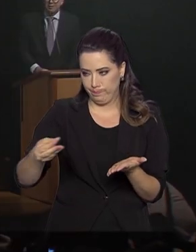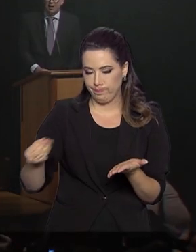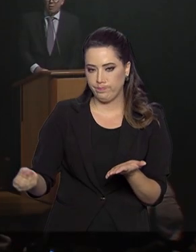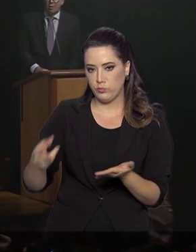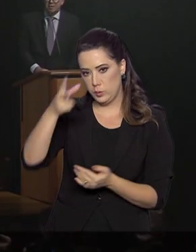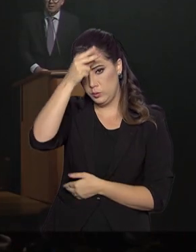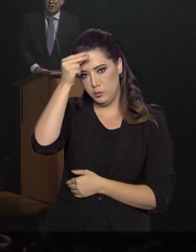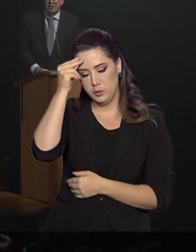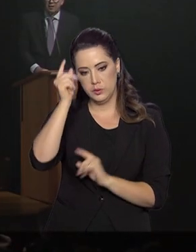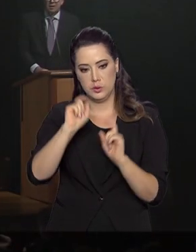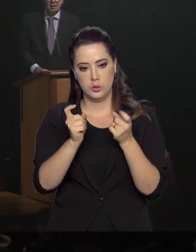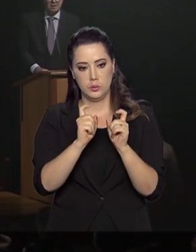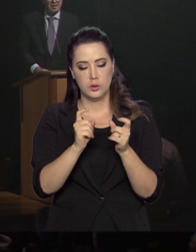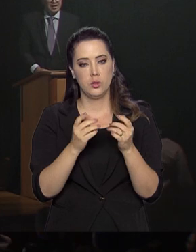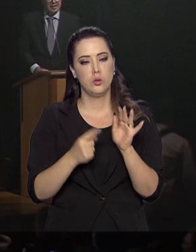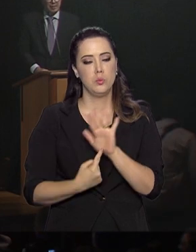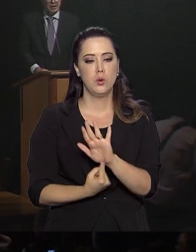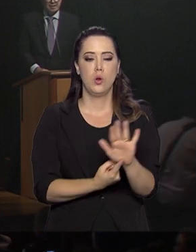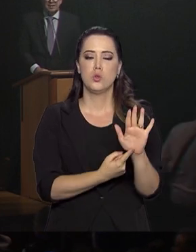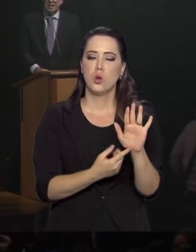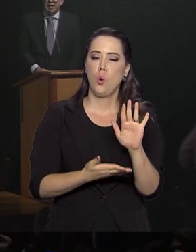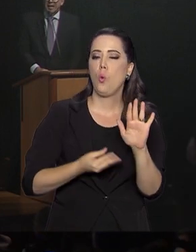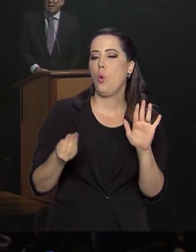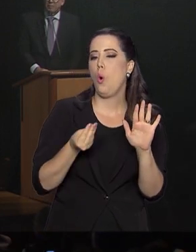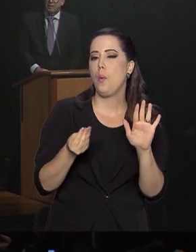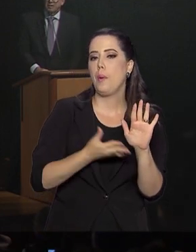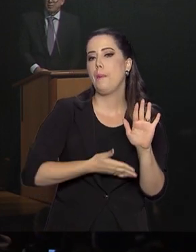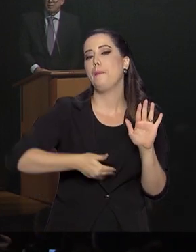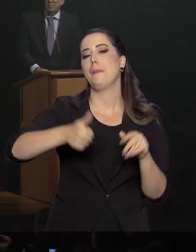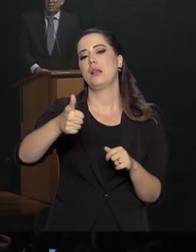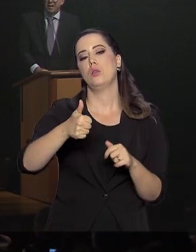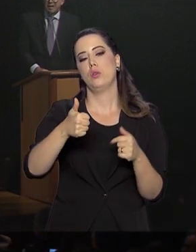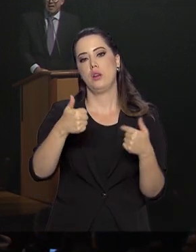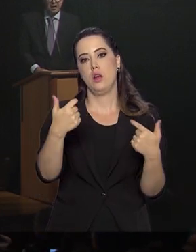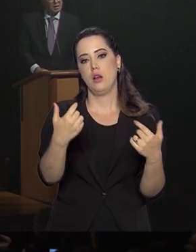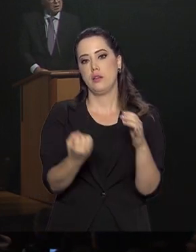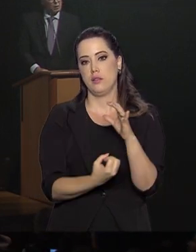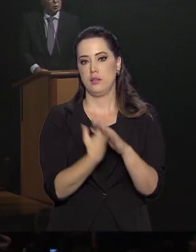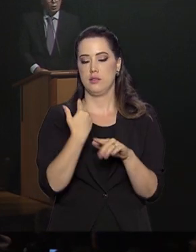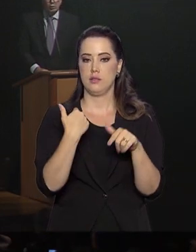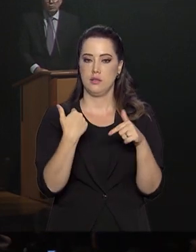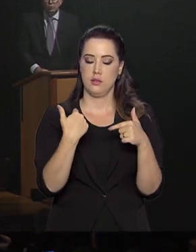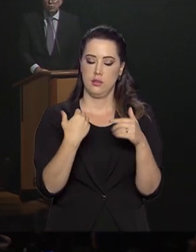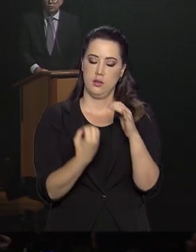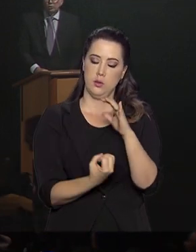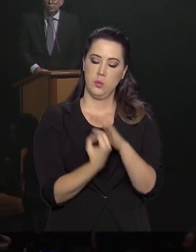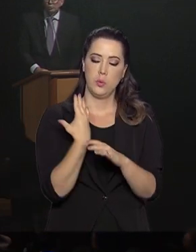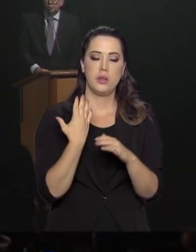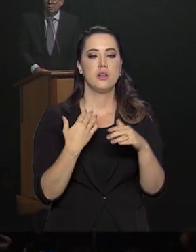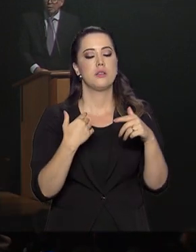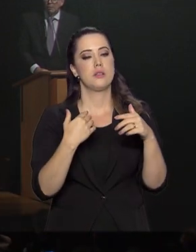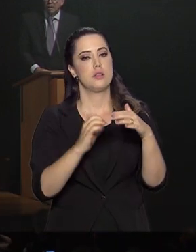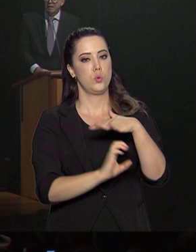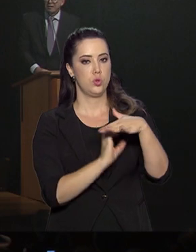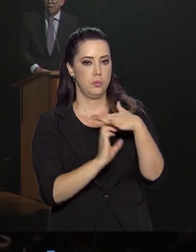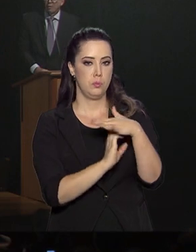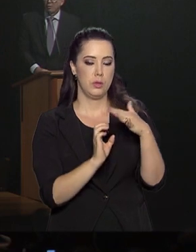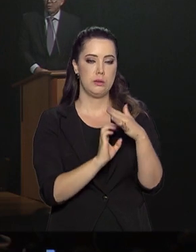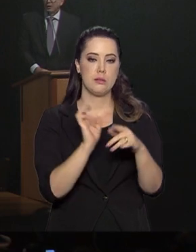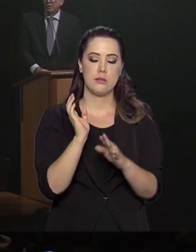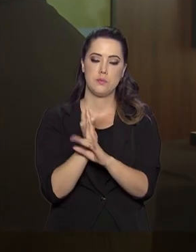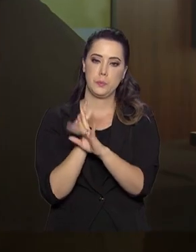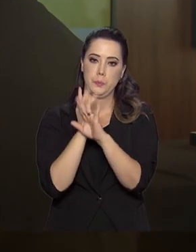apresenta alguns instrumentos que podem melhorar o ambiente de negócios e aumentar o emprego e a produtividade nas cidades